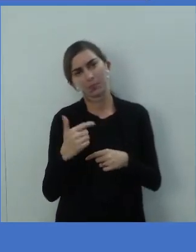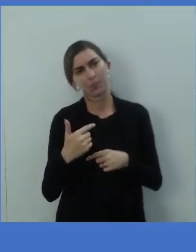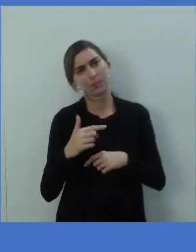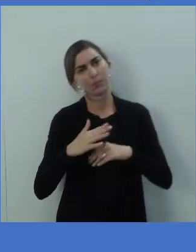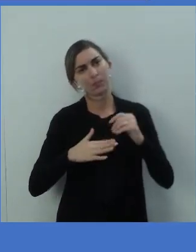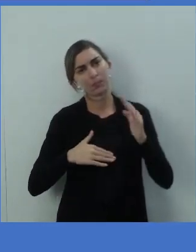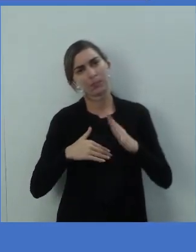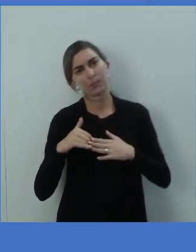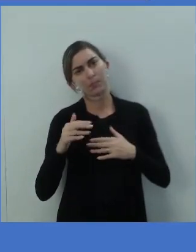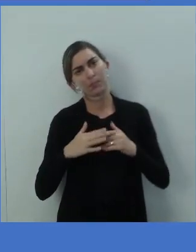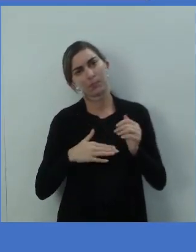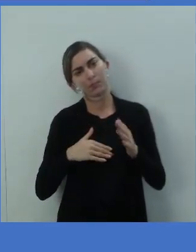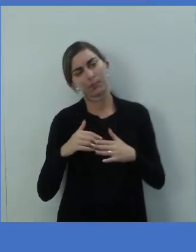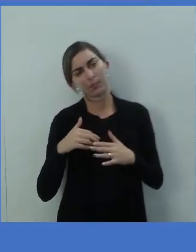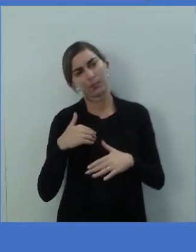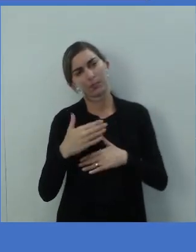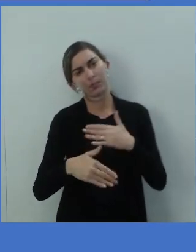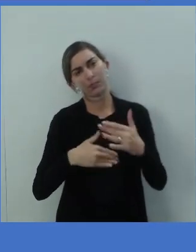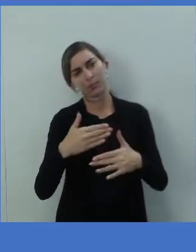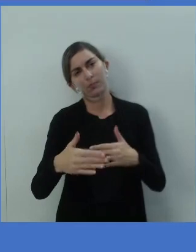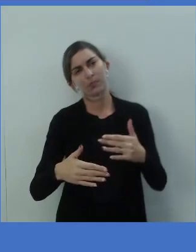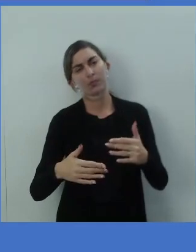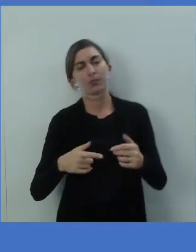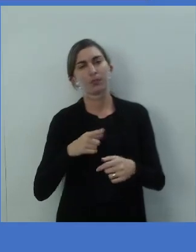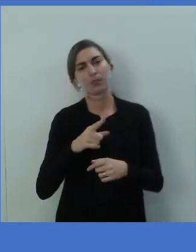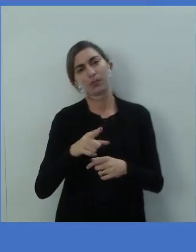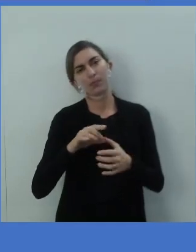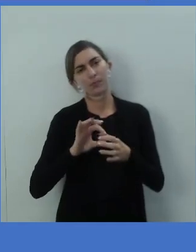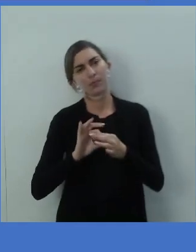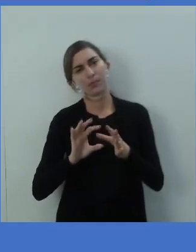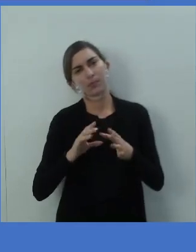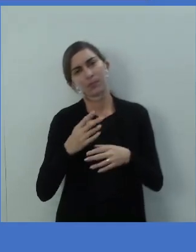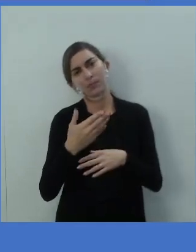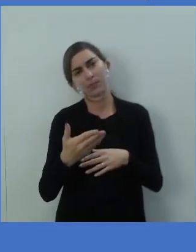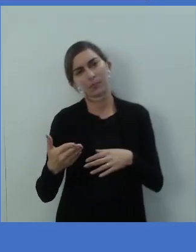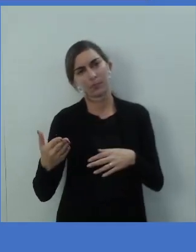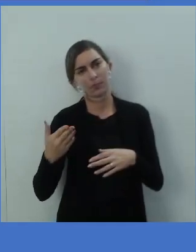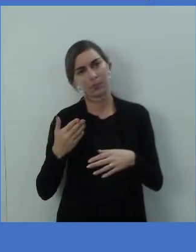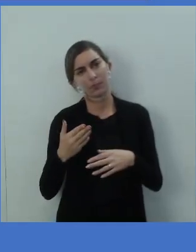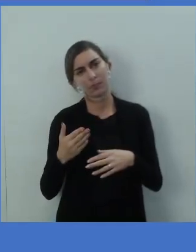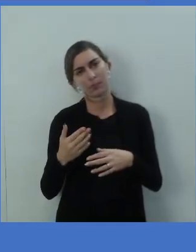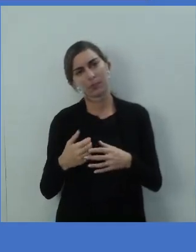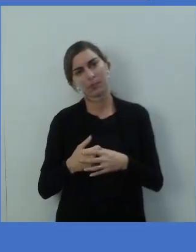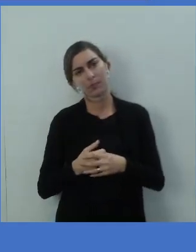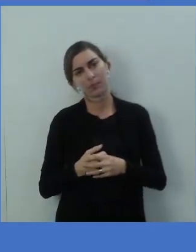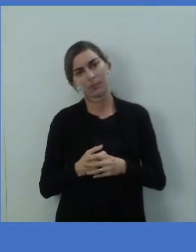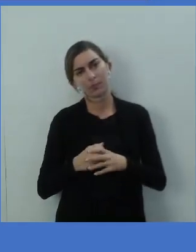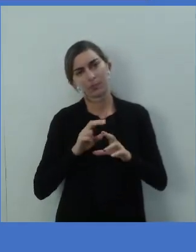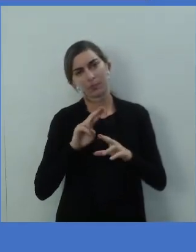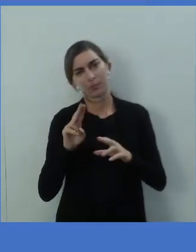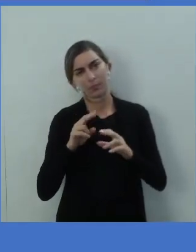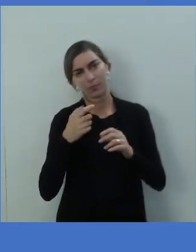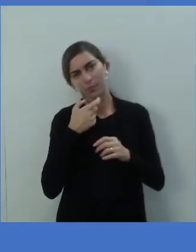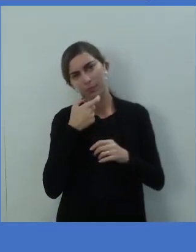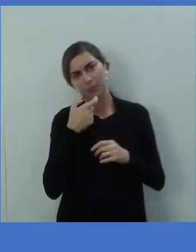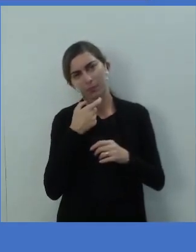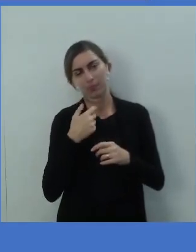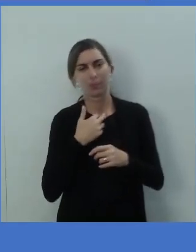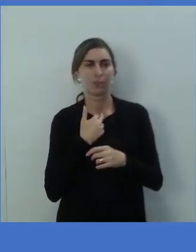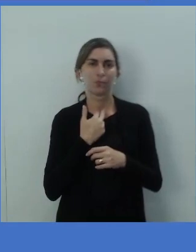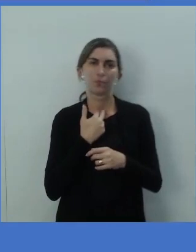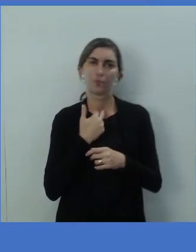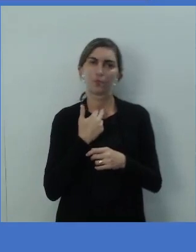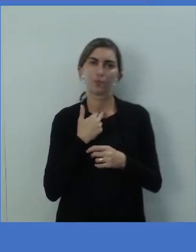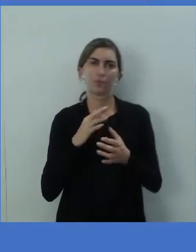habilidade desenvolvida. E aí fica, I can't play or use the, eu não posso